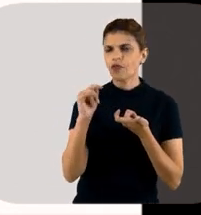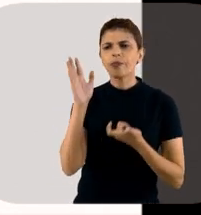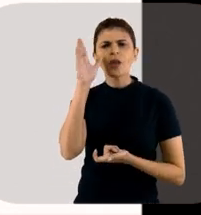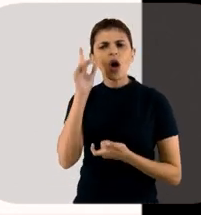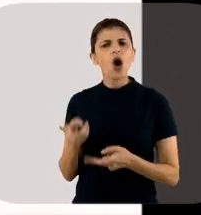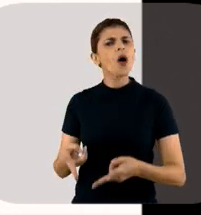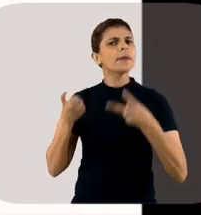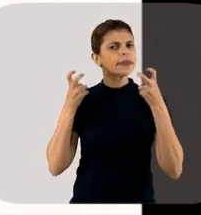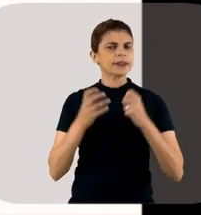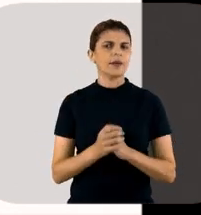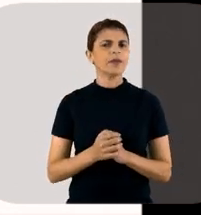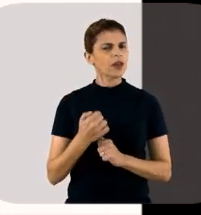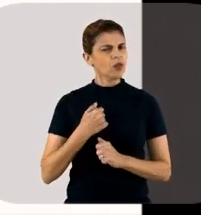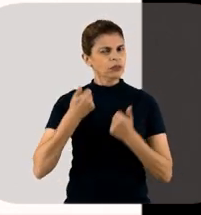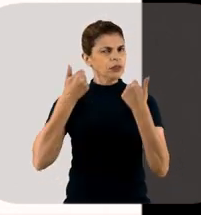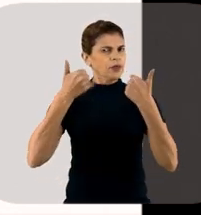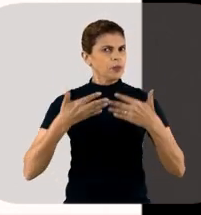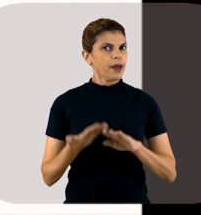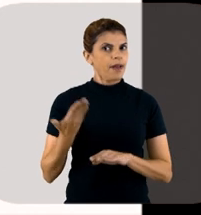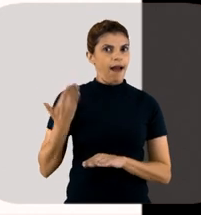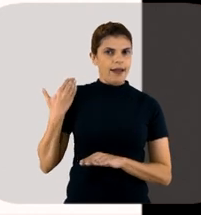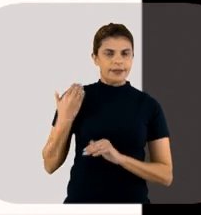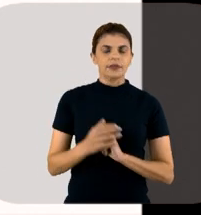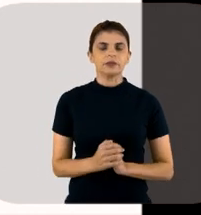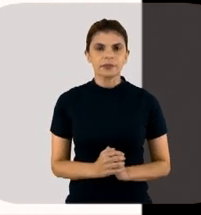observem aqui os senhores que eu estava falando.